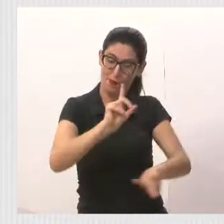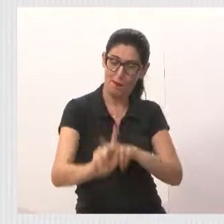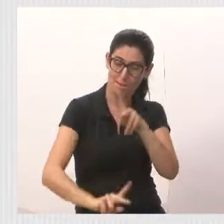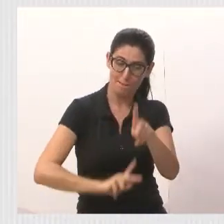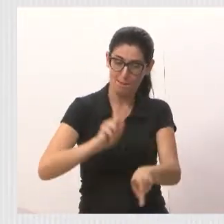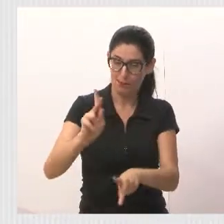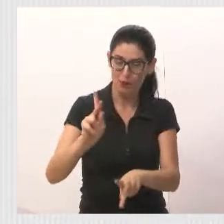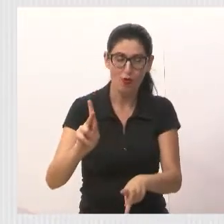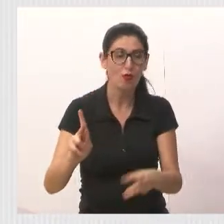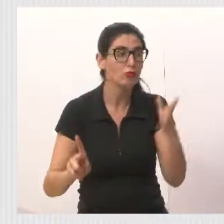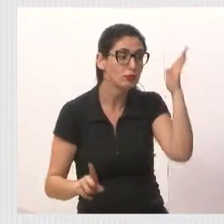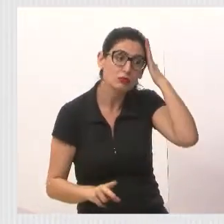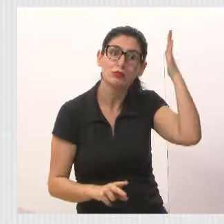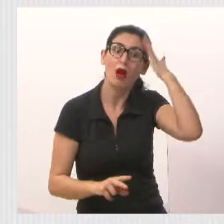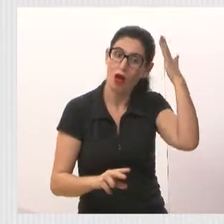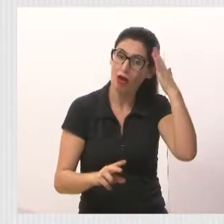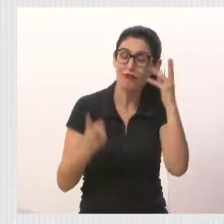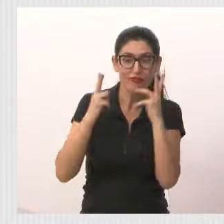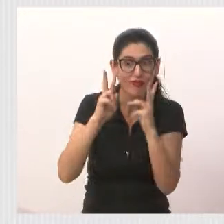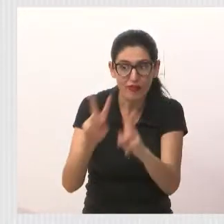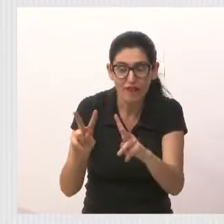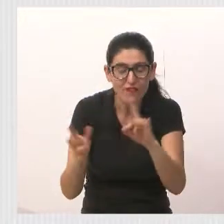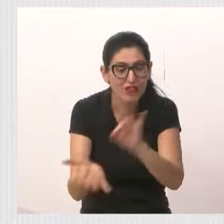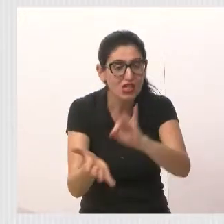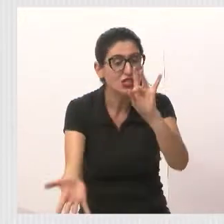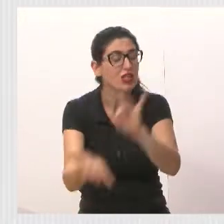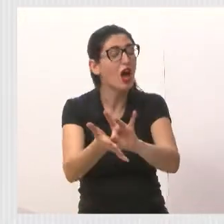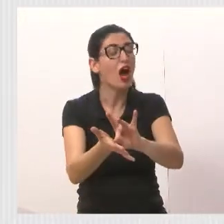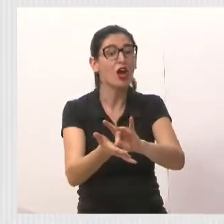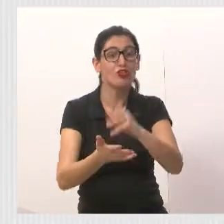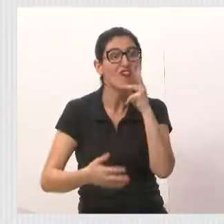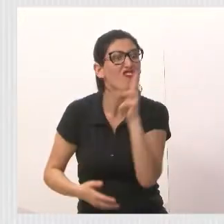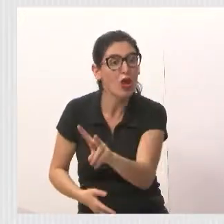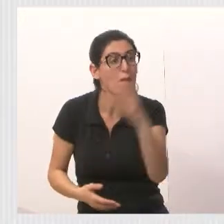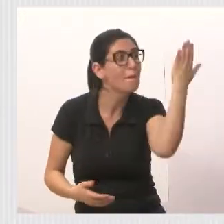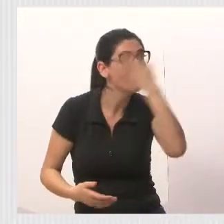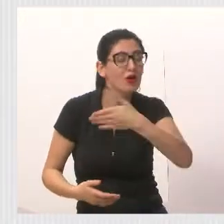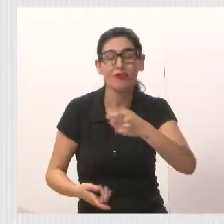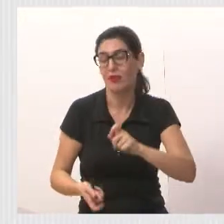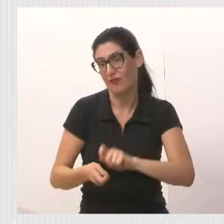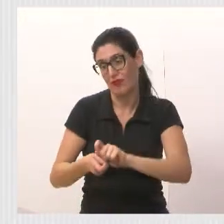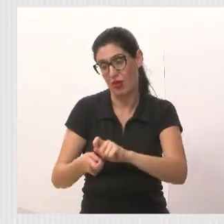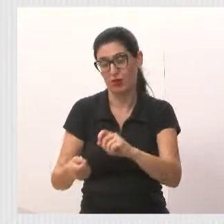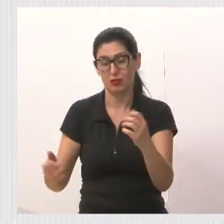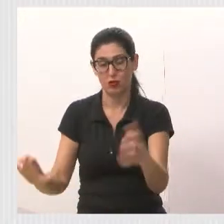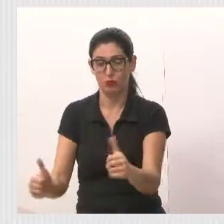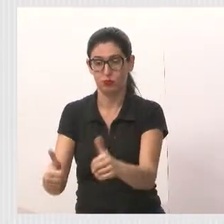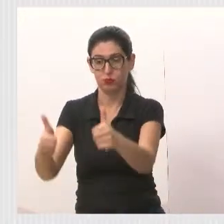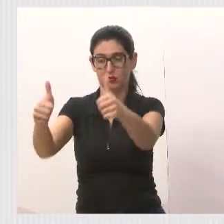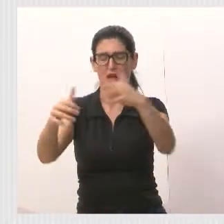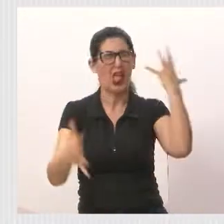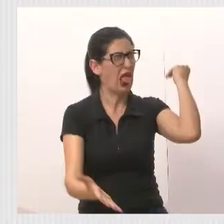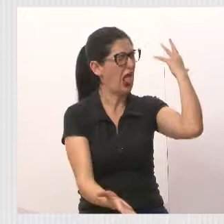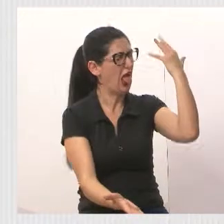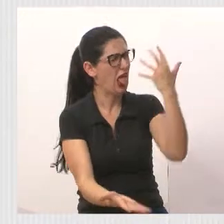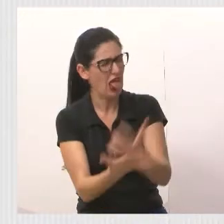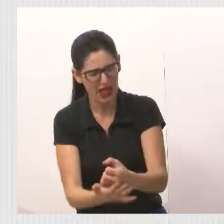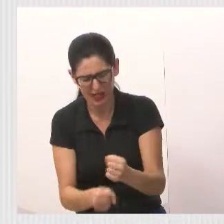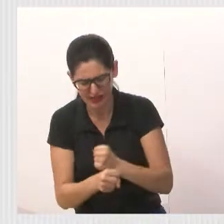reconhecendo o que está sendo feito, realizado de melhoria, que muitas vezes, muitos anos esperando, está acontecendo.